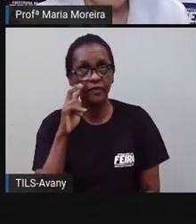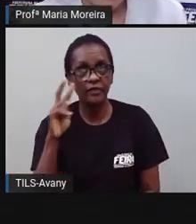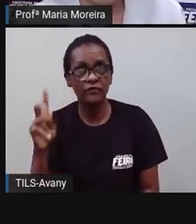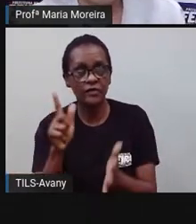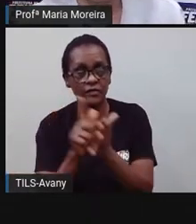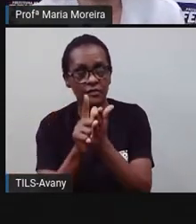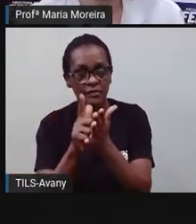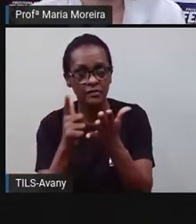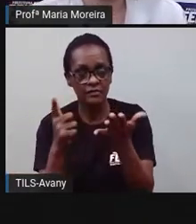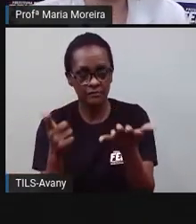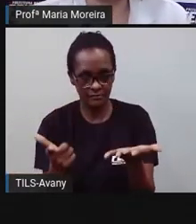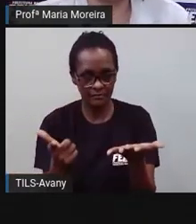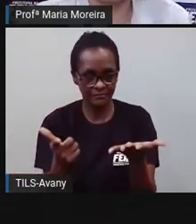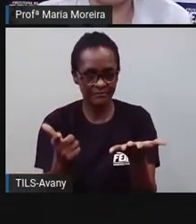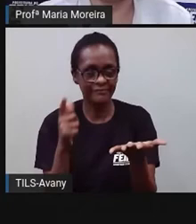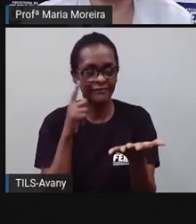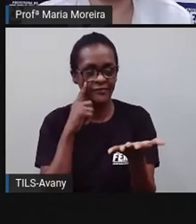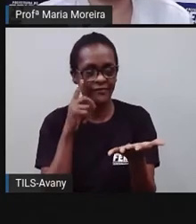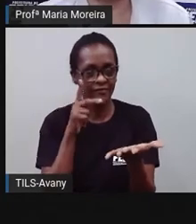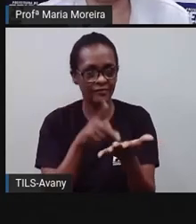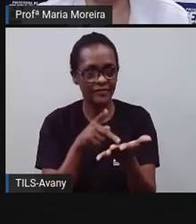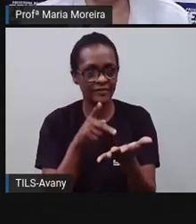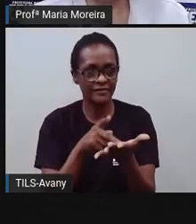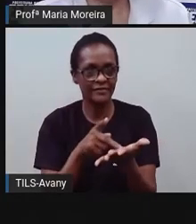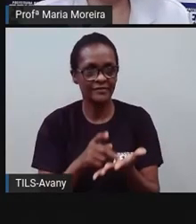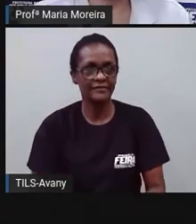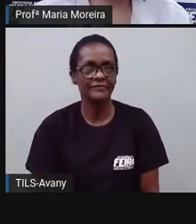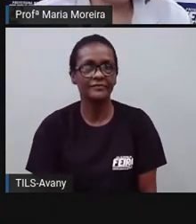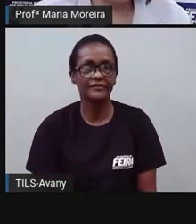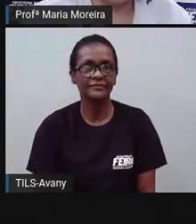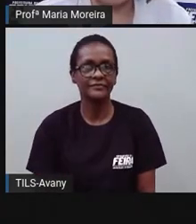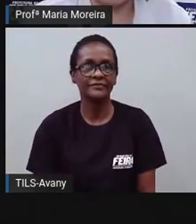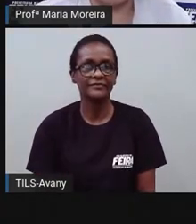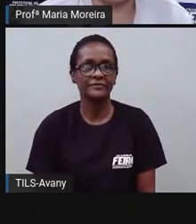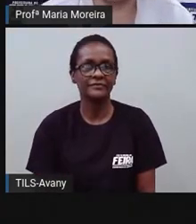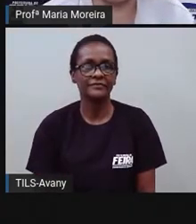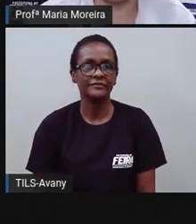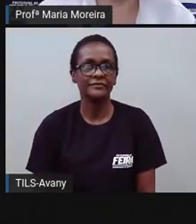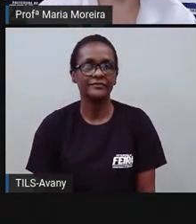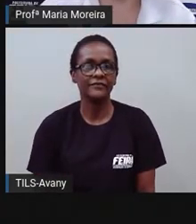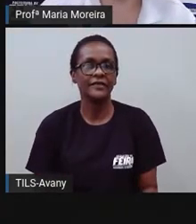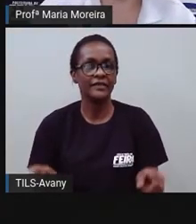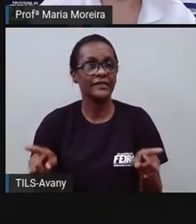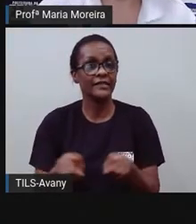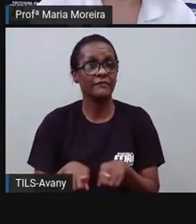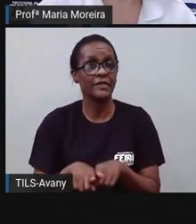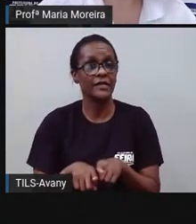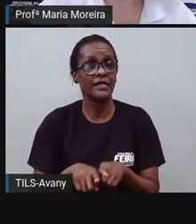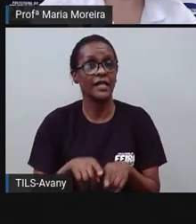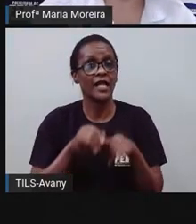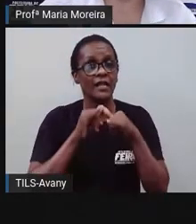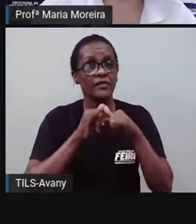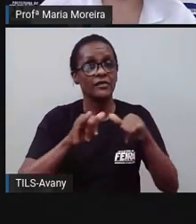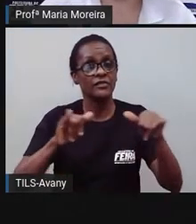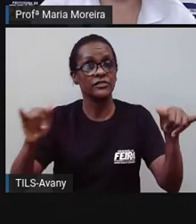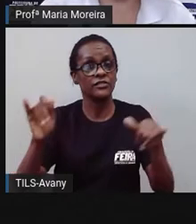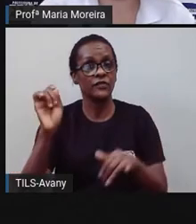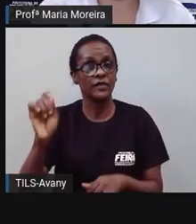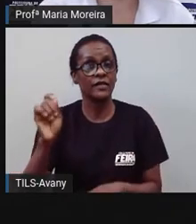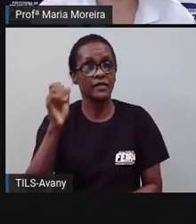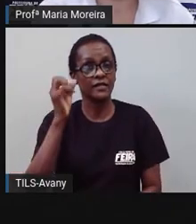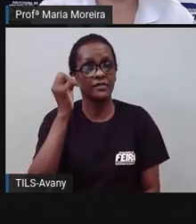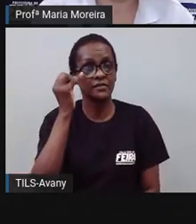verdades. Vamos lá. Bom, sendo assim, gente, a notícia é um relato